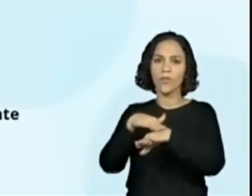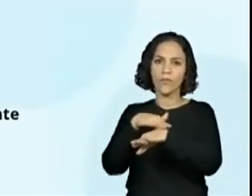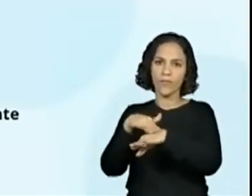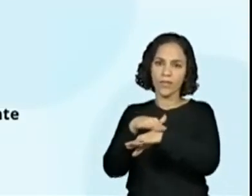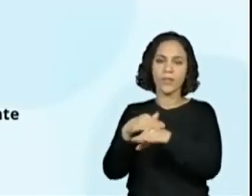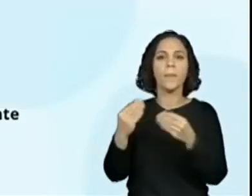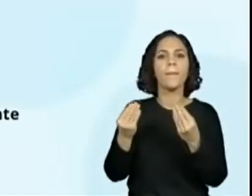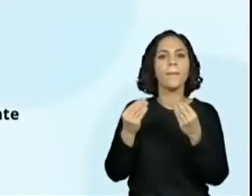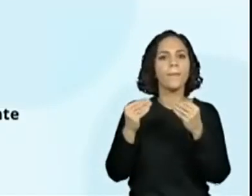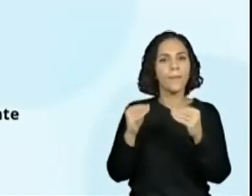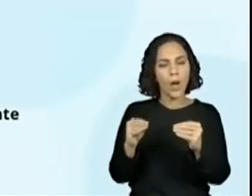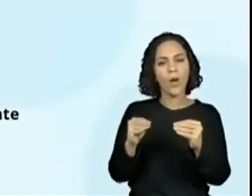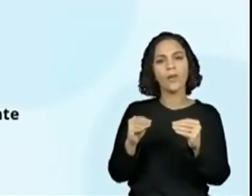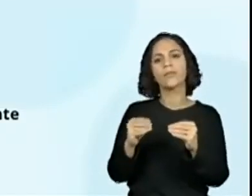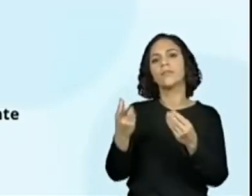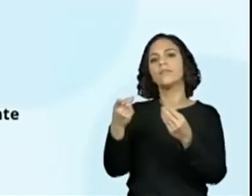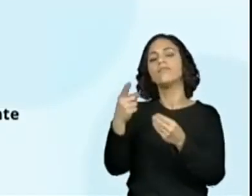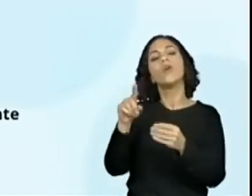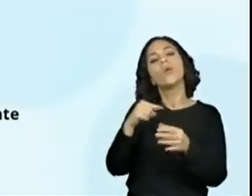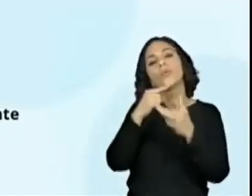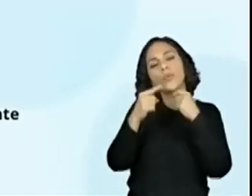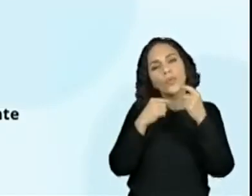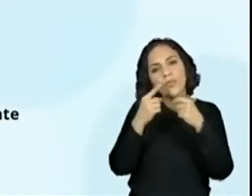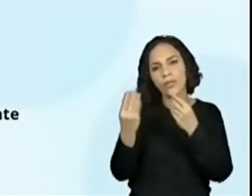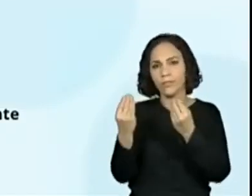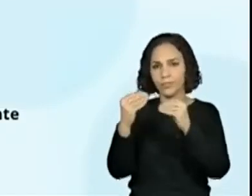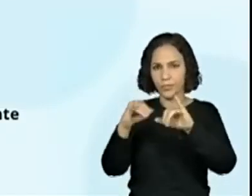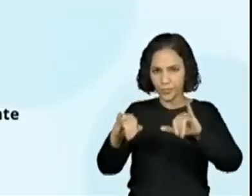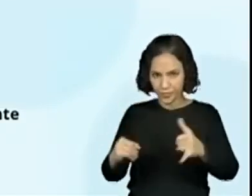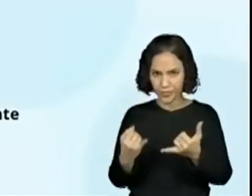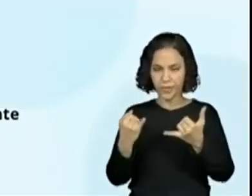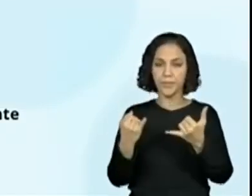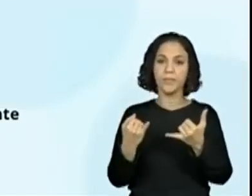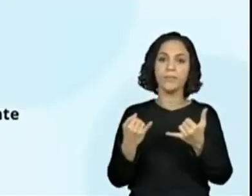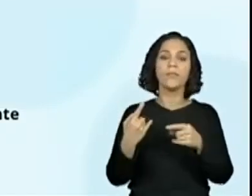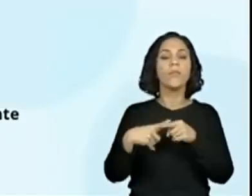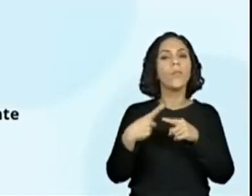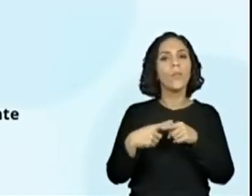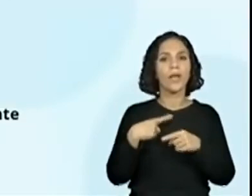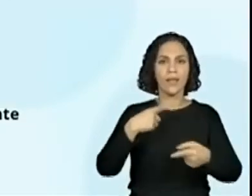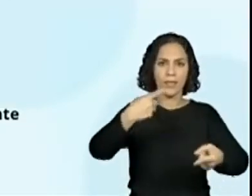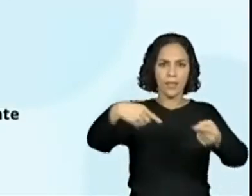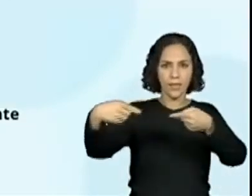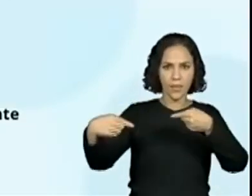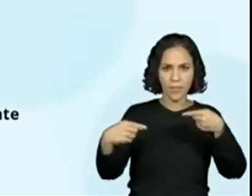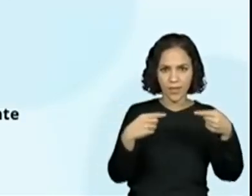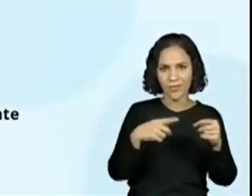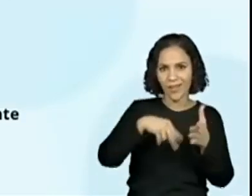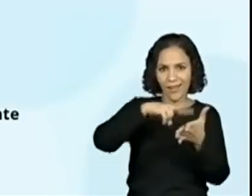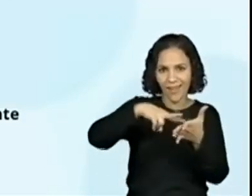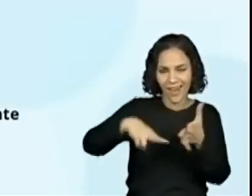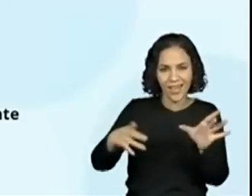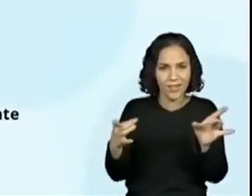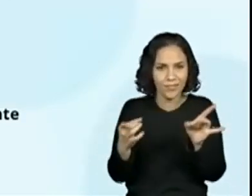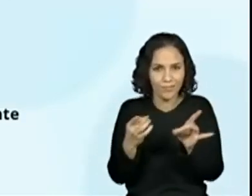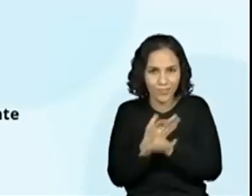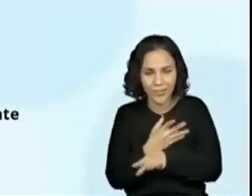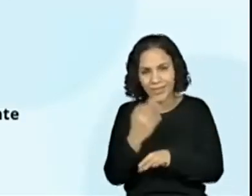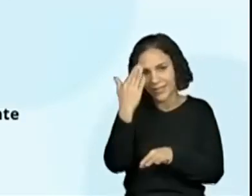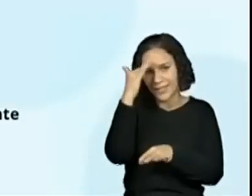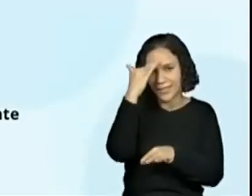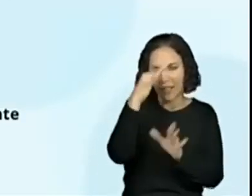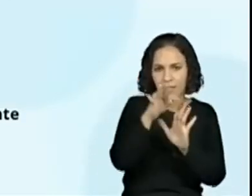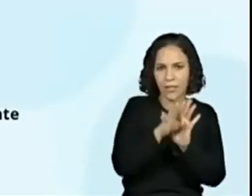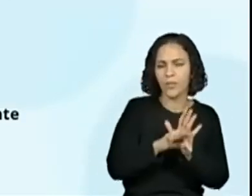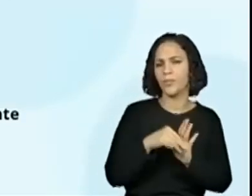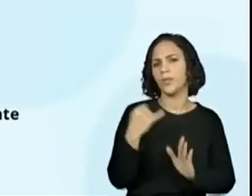eles colocarem aqui para a gente, né, os questionamentos, porque levantar esses debates após a leitura, essa compreensão do texto...